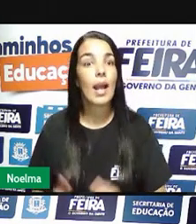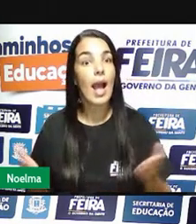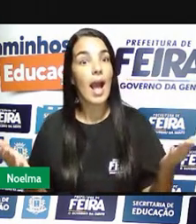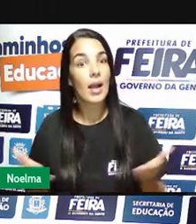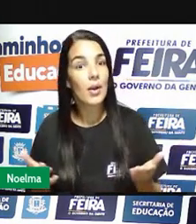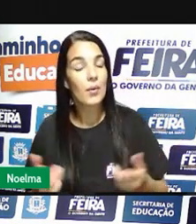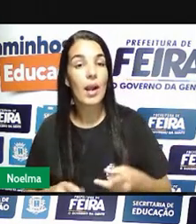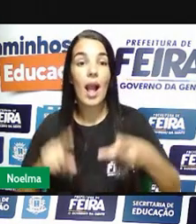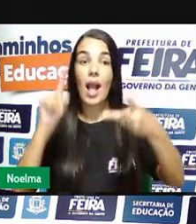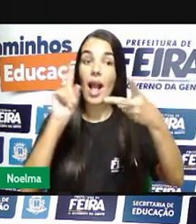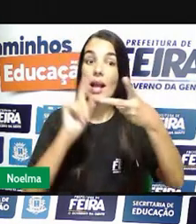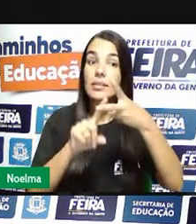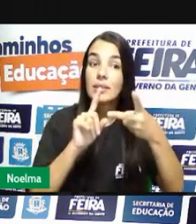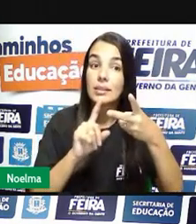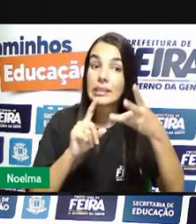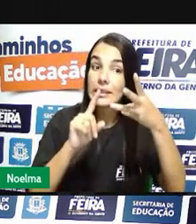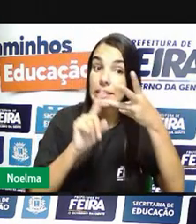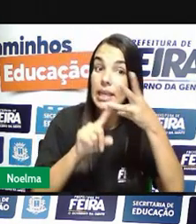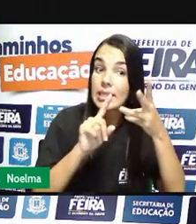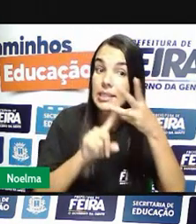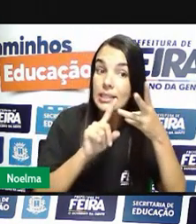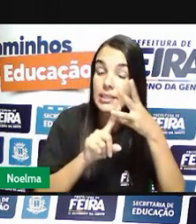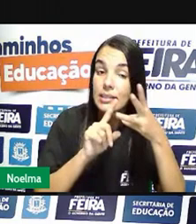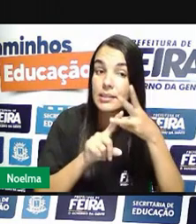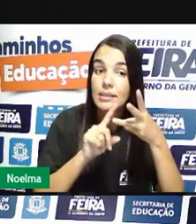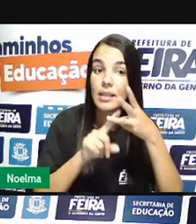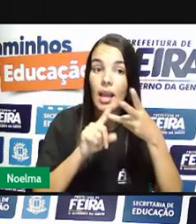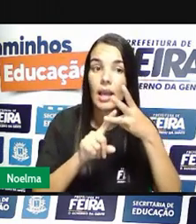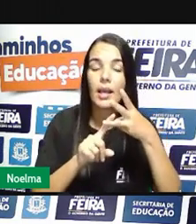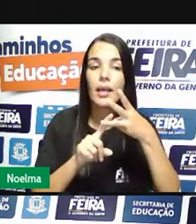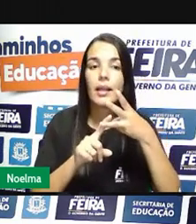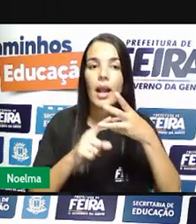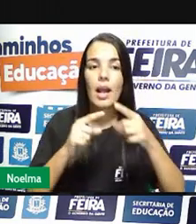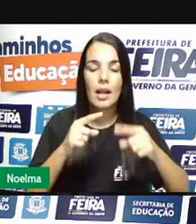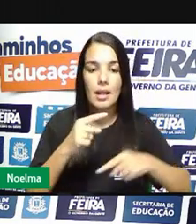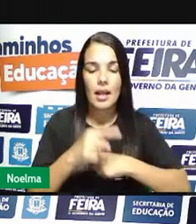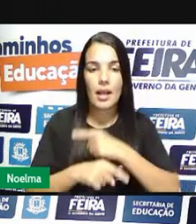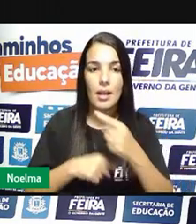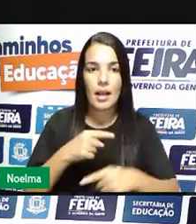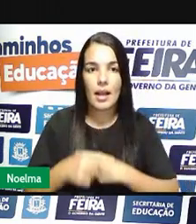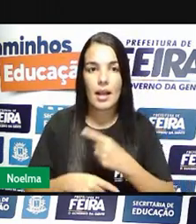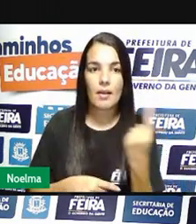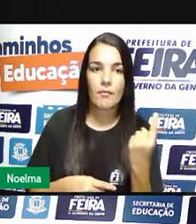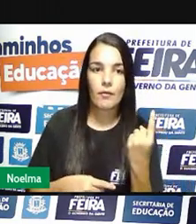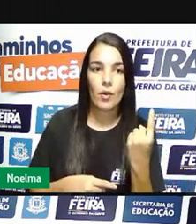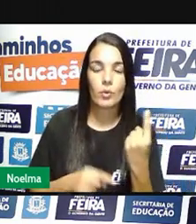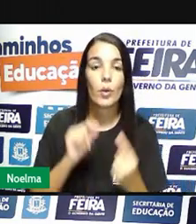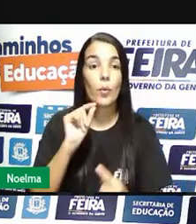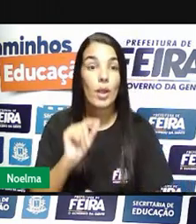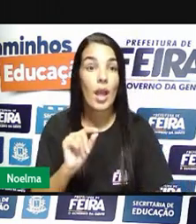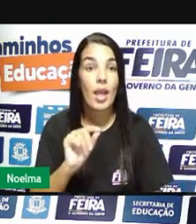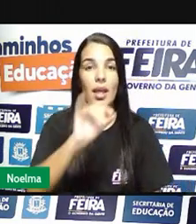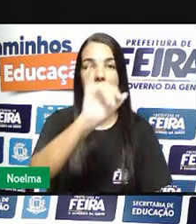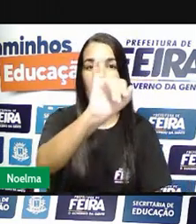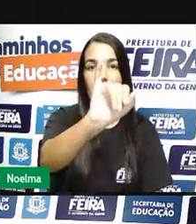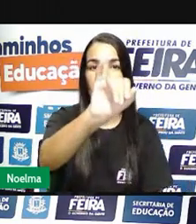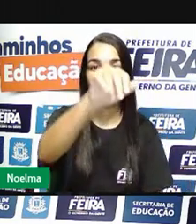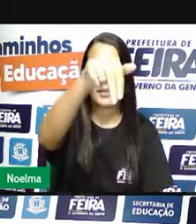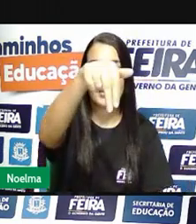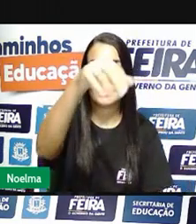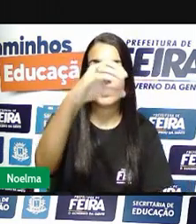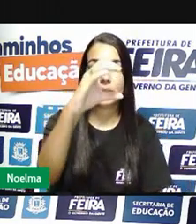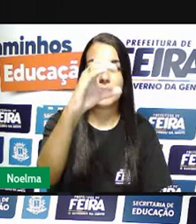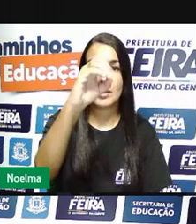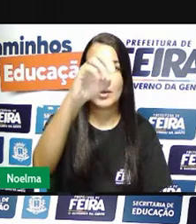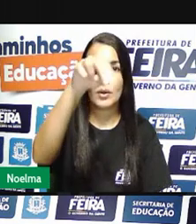A segunda, a segunda não, a terceira revolta que nós iremos agora é a Inconfidência Mineira. A Inconfidência Mineira, acredito que vocês já